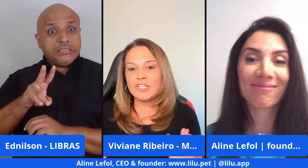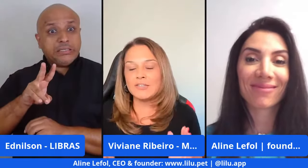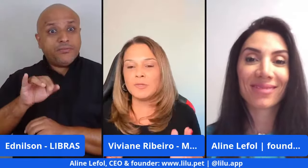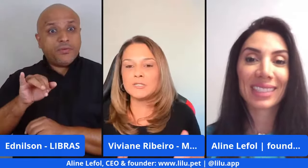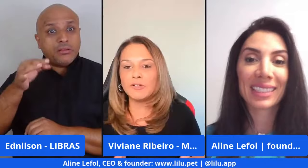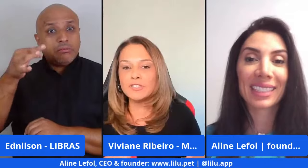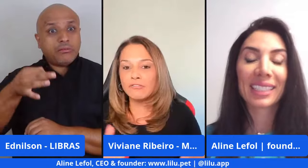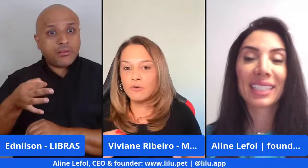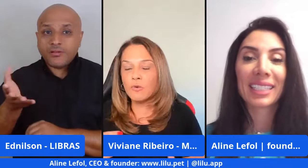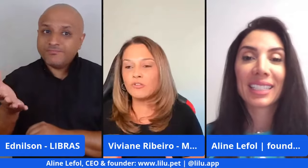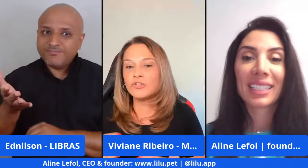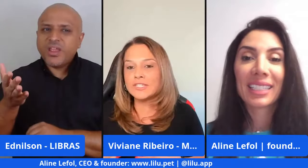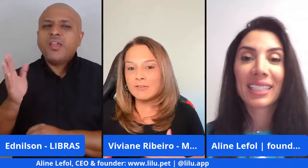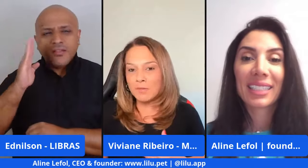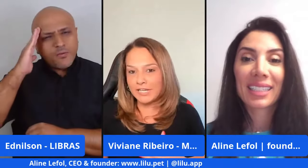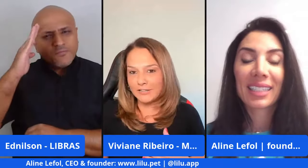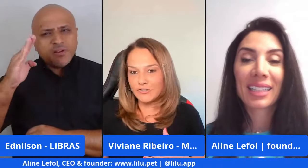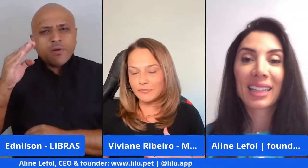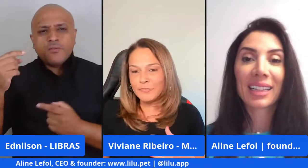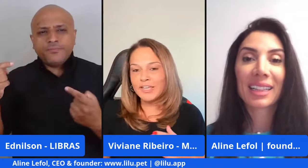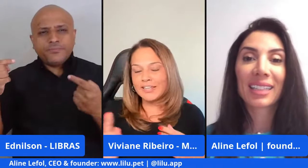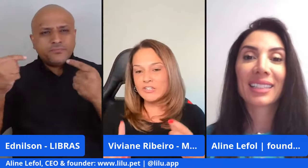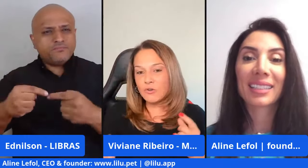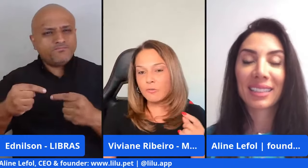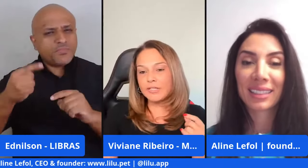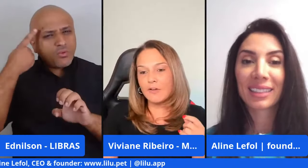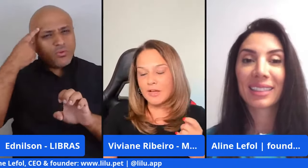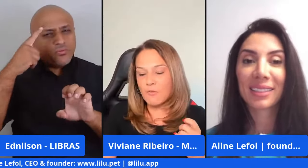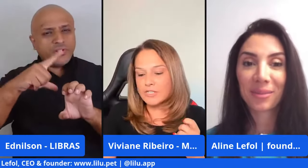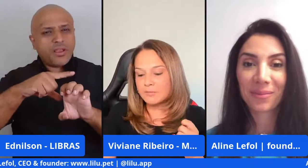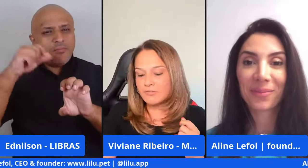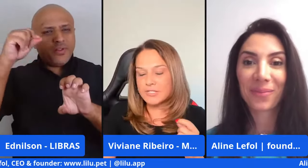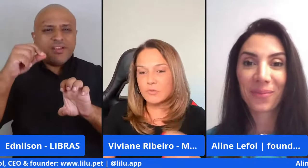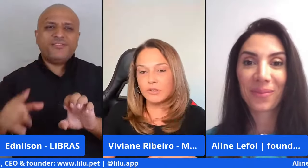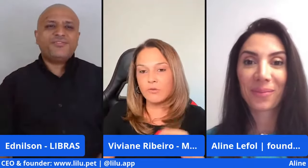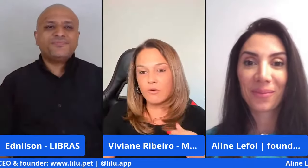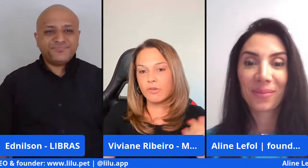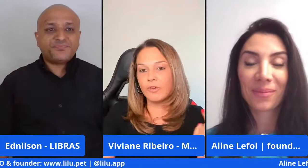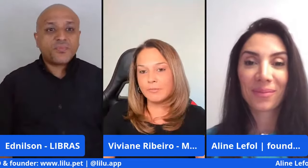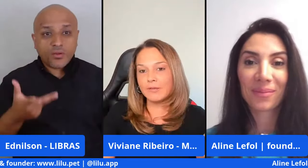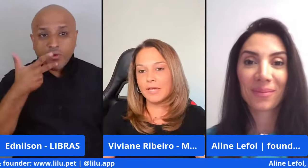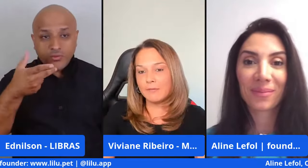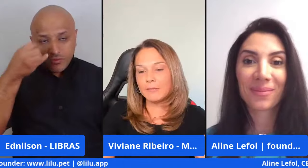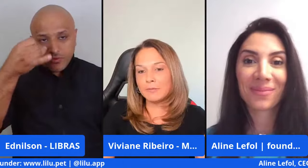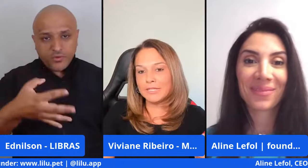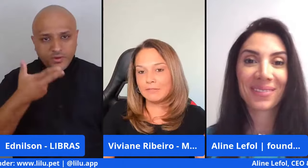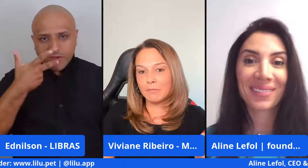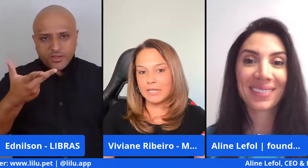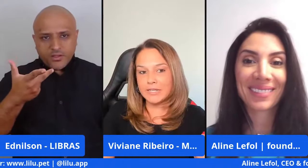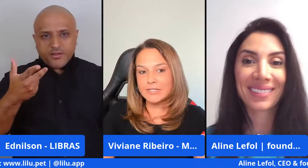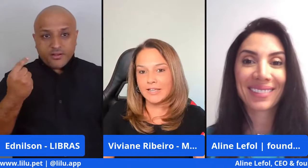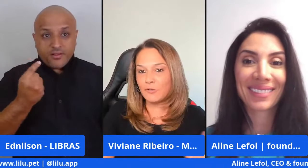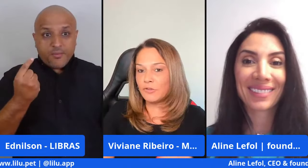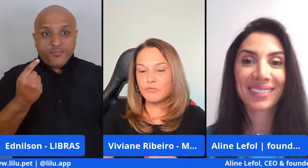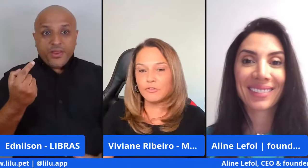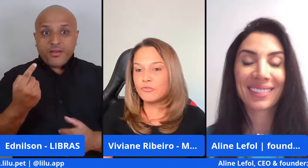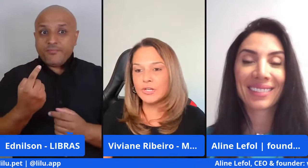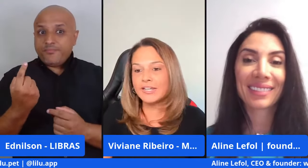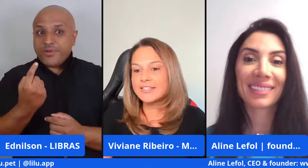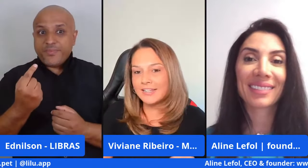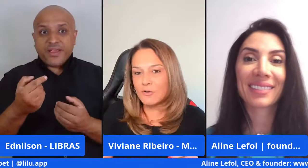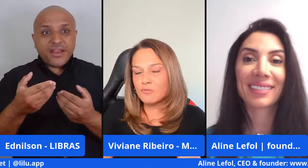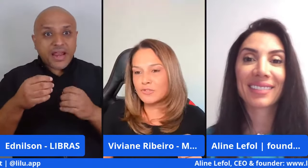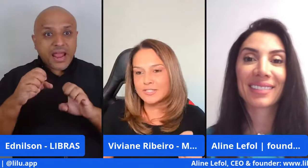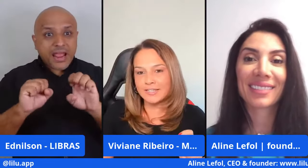né? Então, eu acho que esse é o principal desafio quando você empreende. E deixa eu comentar uma coisa para vocês, quando eu abri a minha primeira empresa, eu não